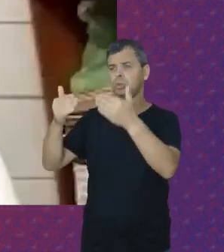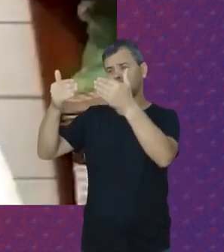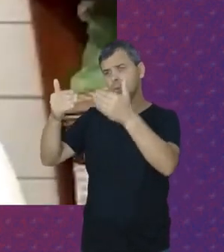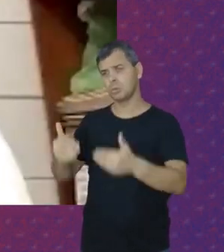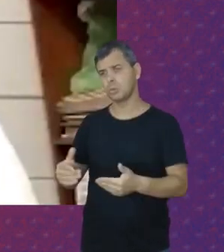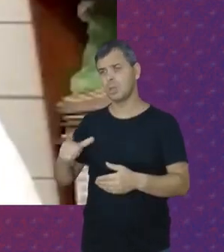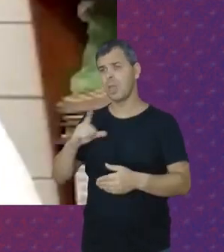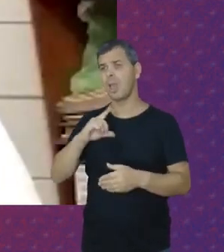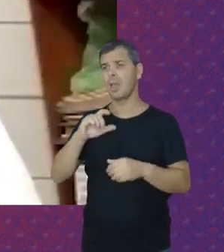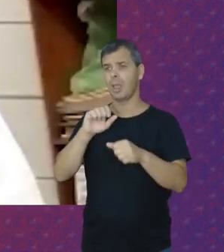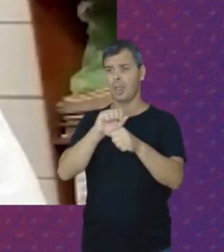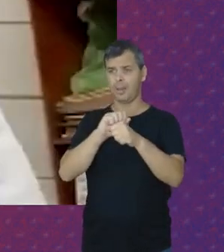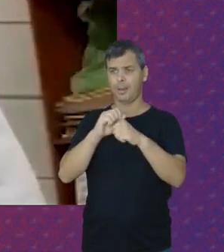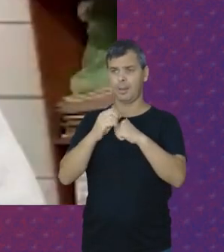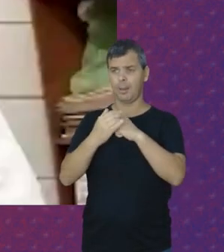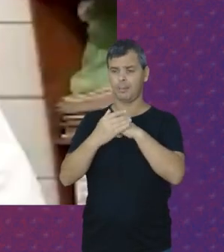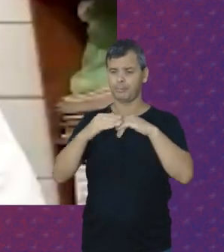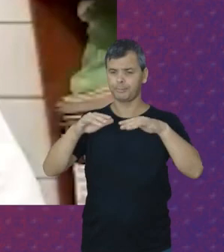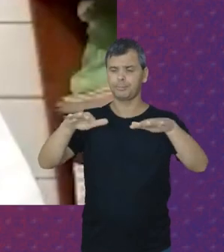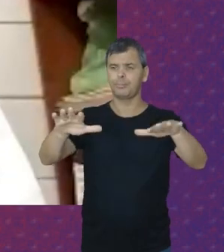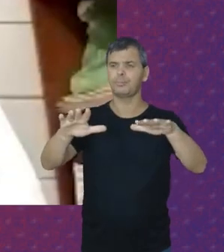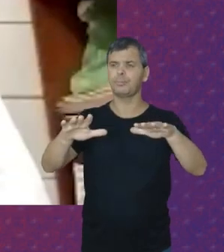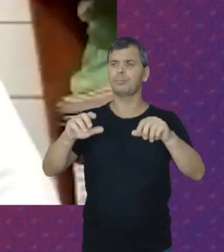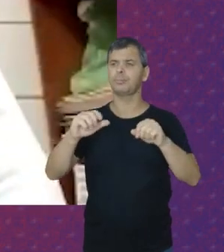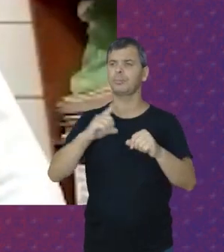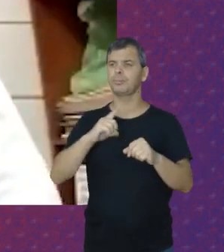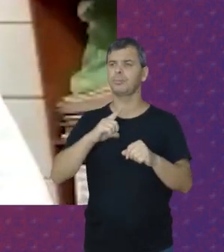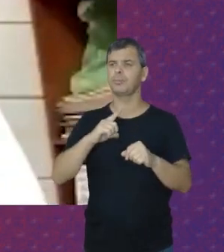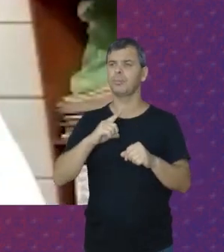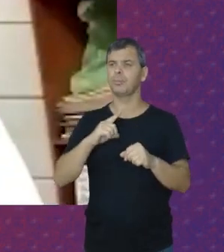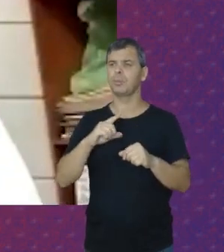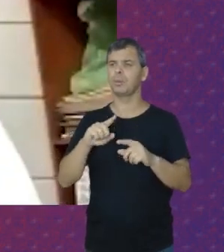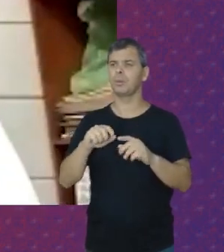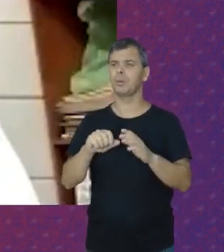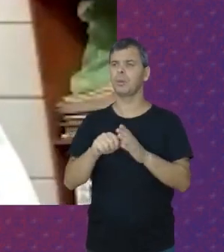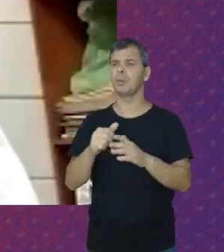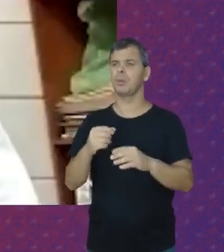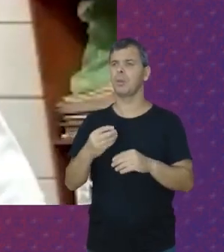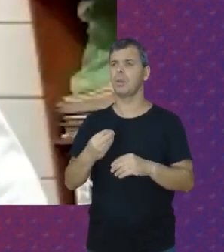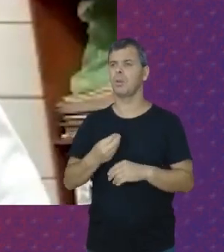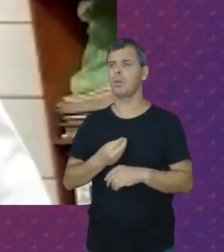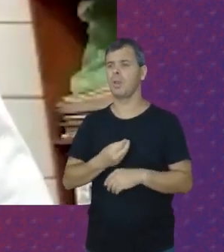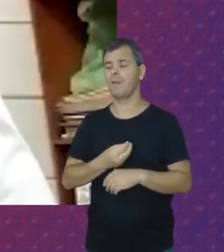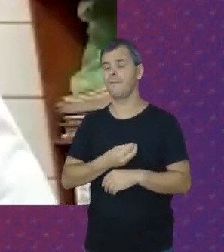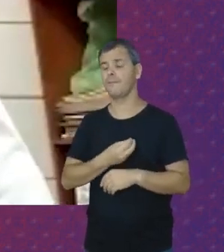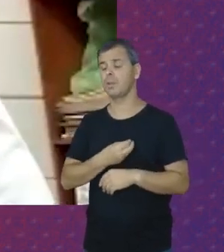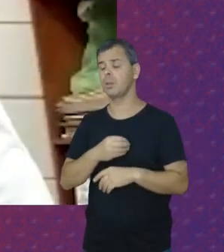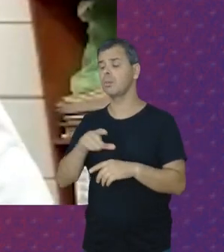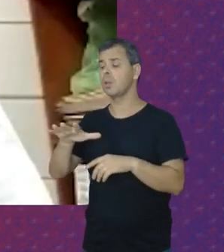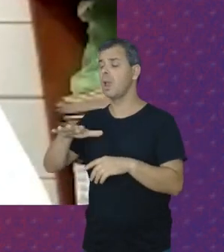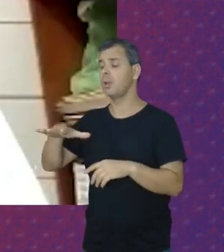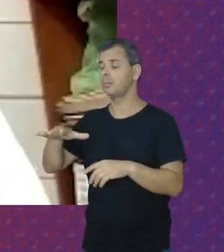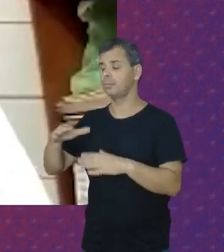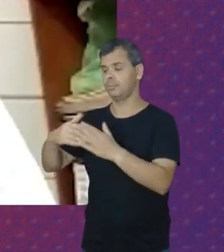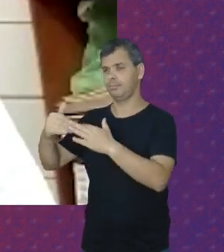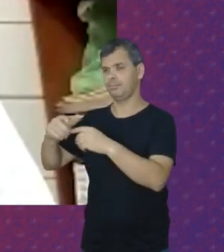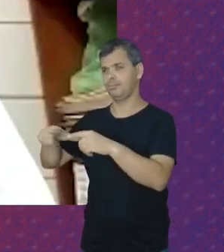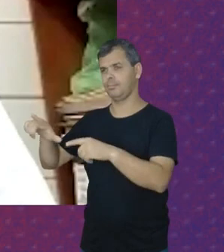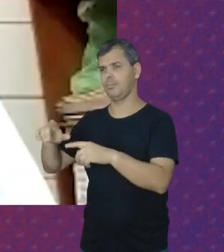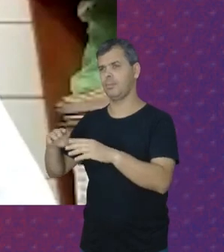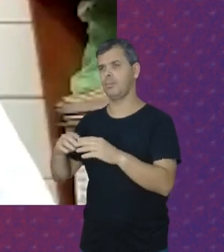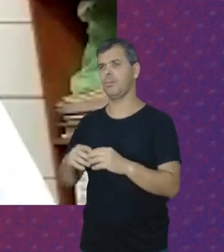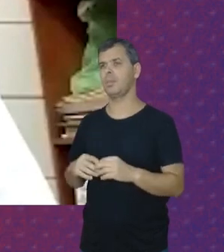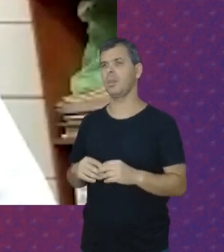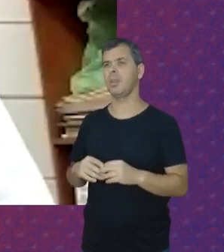tudo isso Ainda teve A pandemia Que cercou A primeira vida Foi de uma trabalhadora Doméstica Em Rio de Janeiro Cleonice